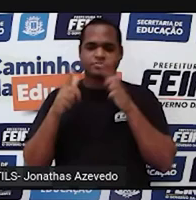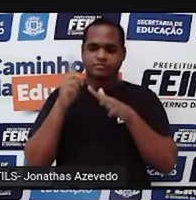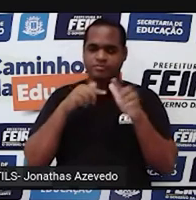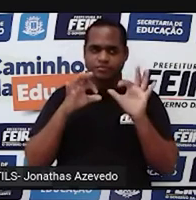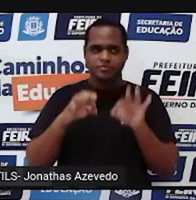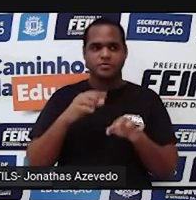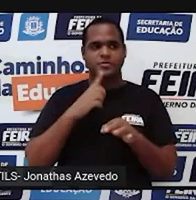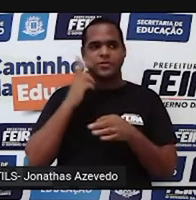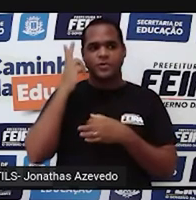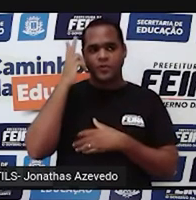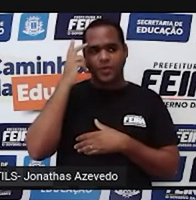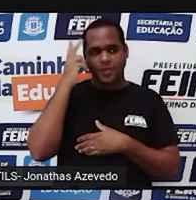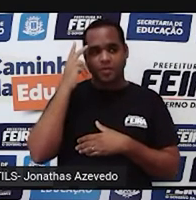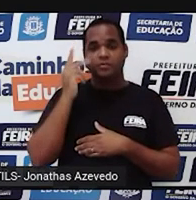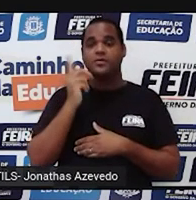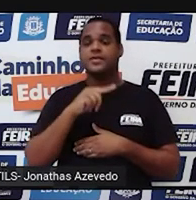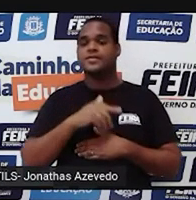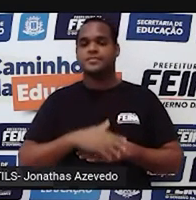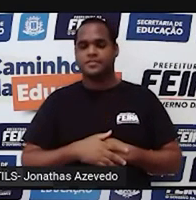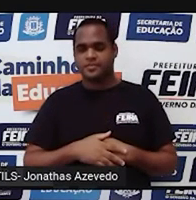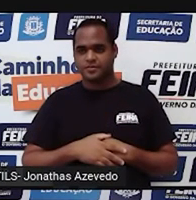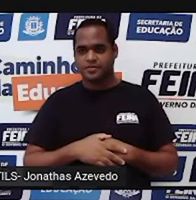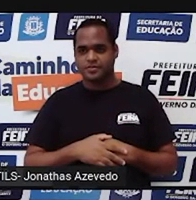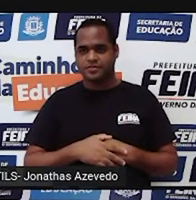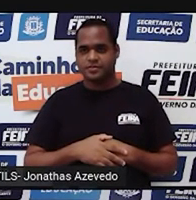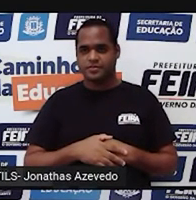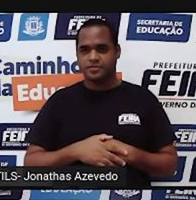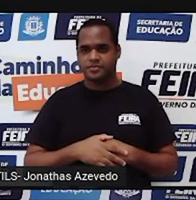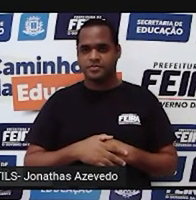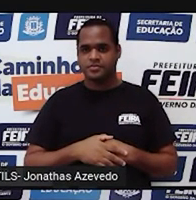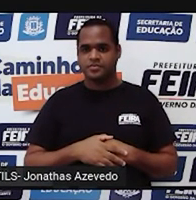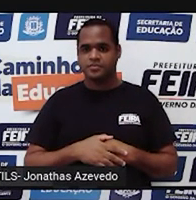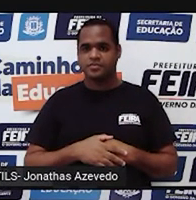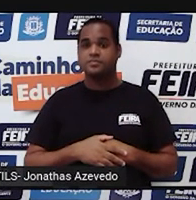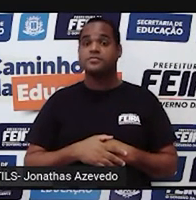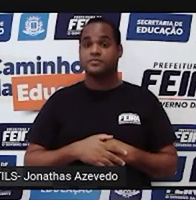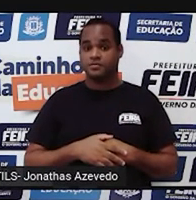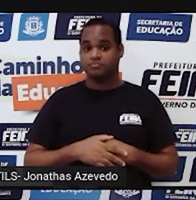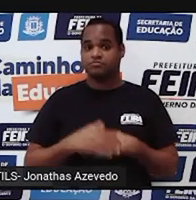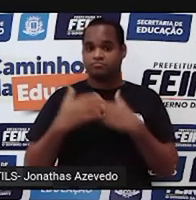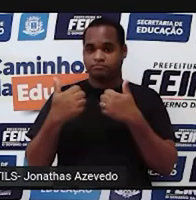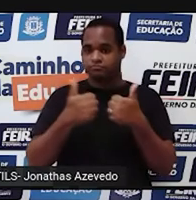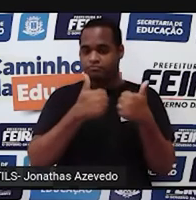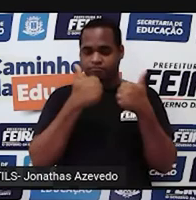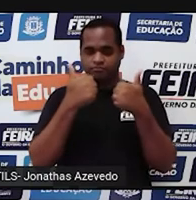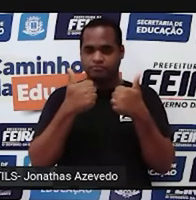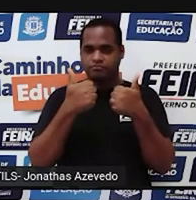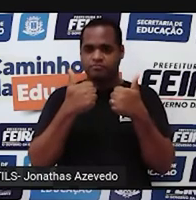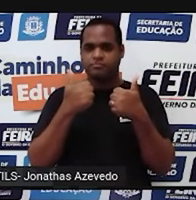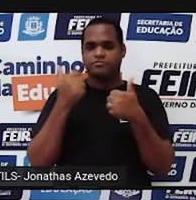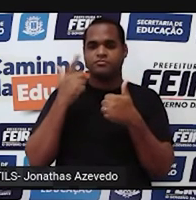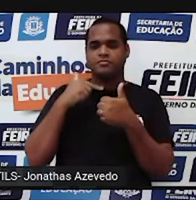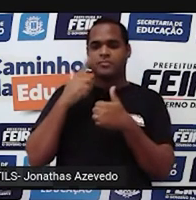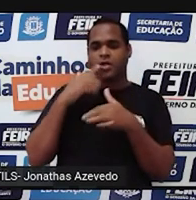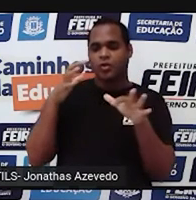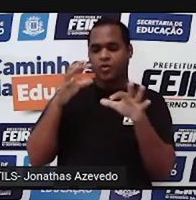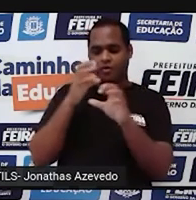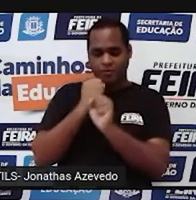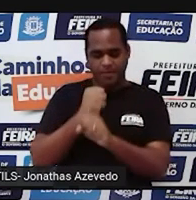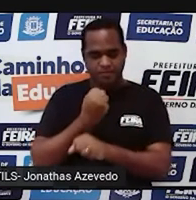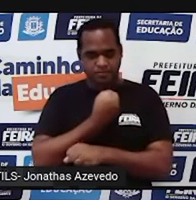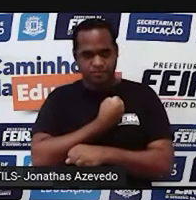naturais. Tá bom? Passada as frações, a gente fala de números inteiros, né?